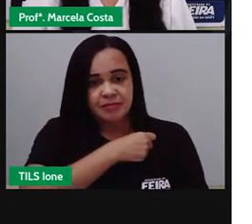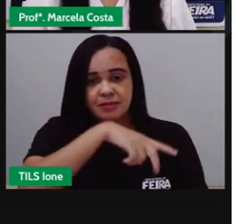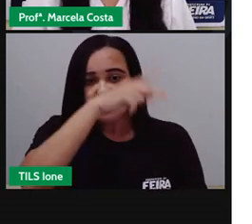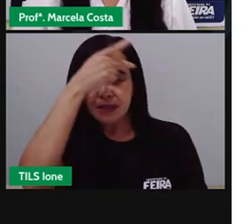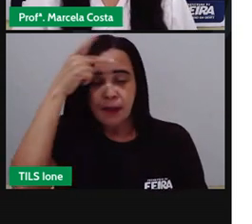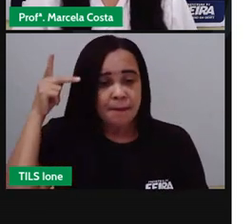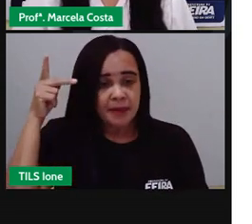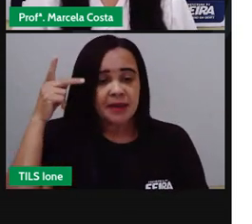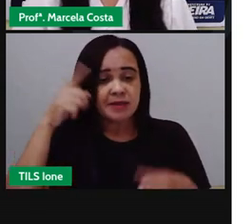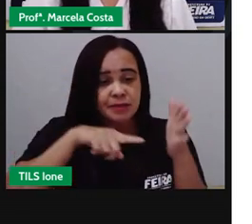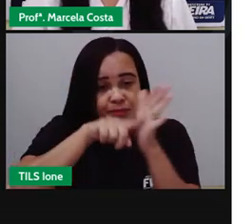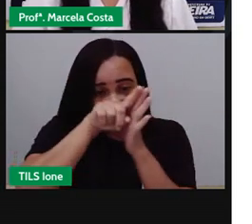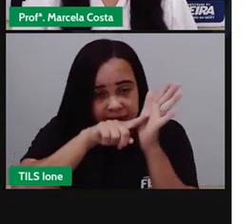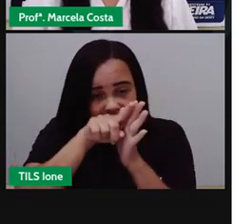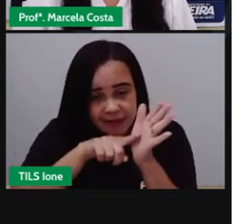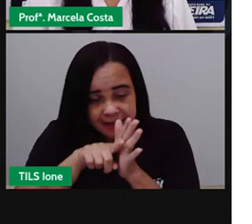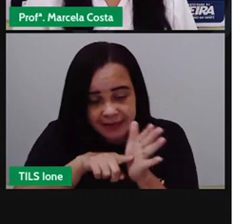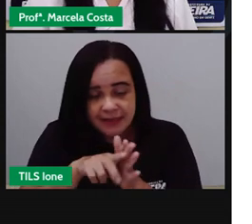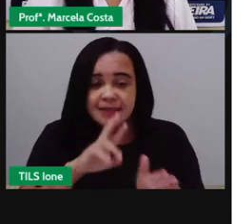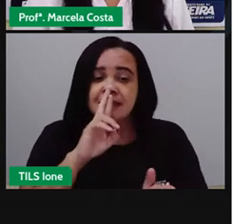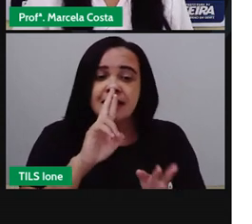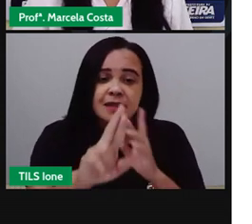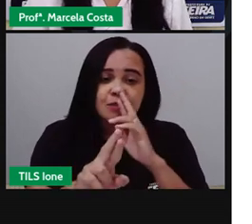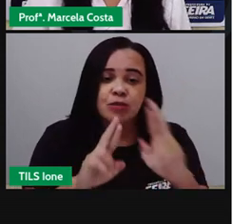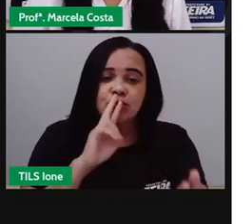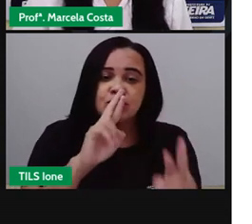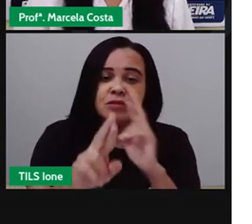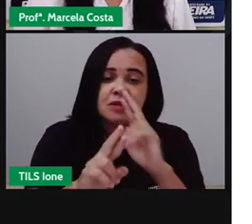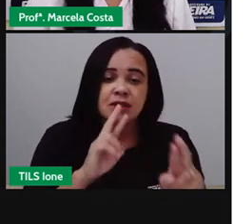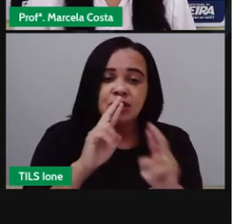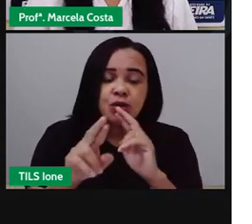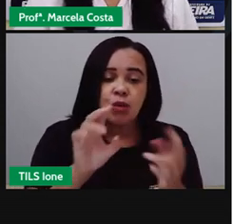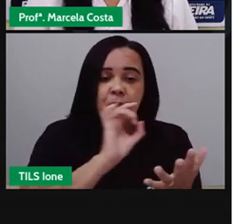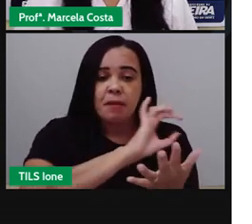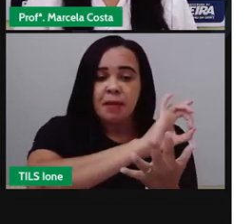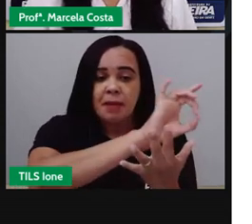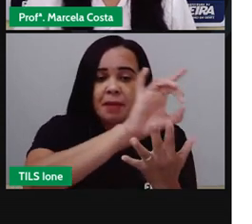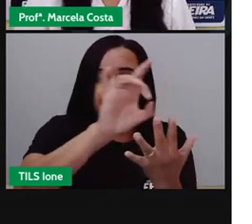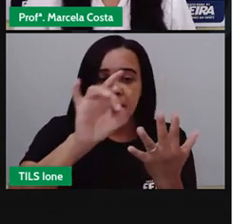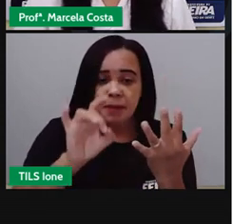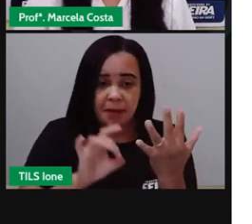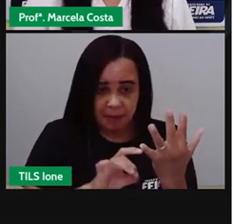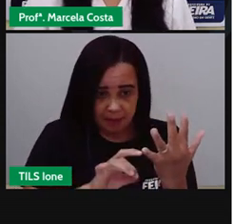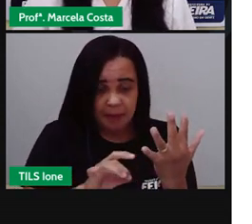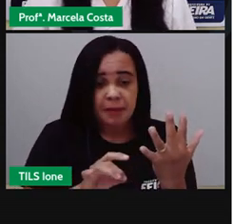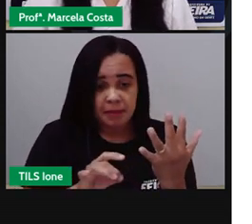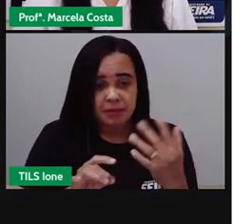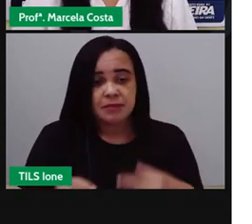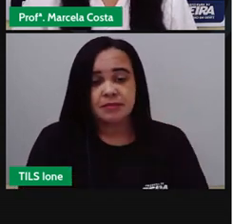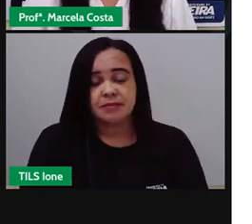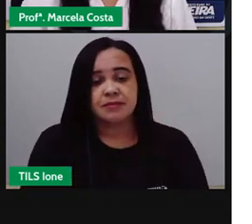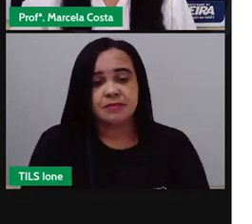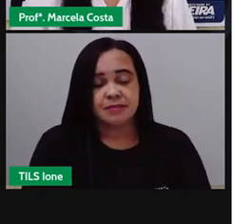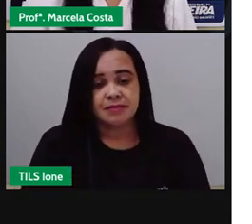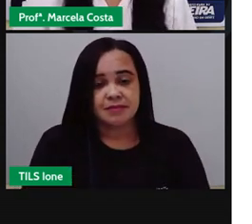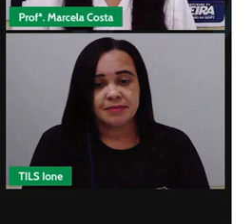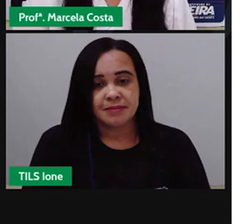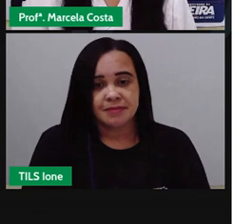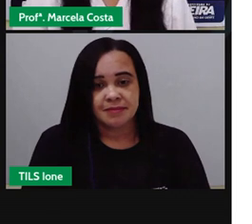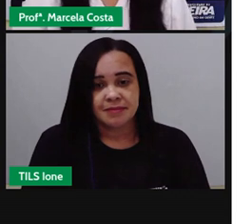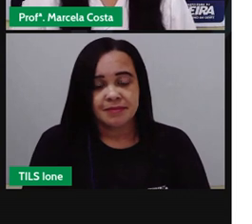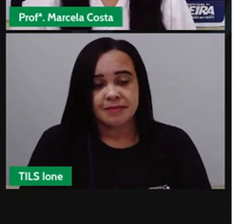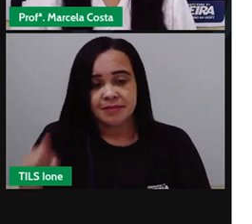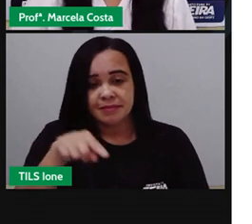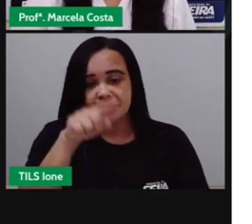participaram que responderam e que indicaram suas preferências nessa pesquisa e nesse